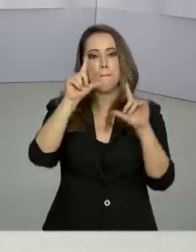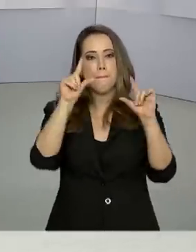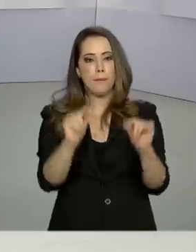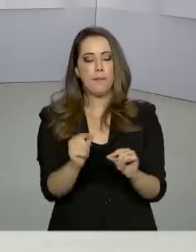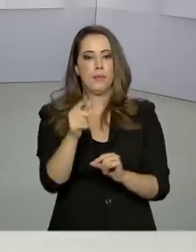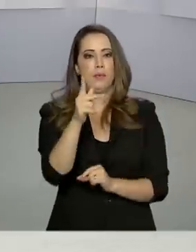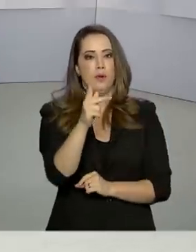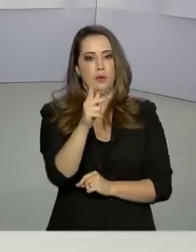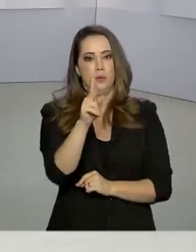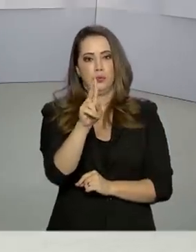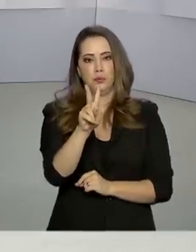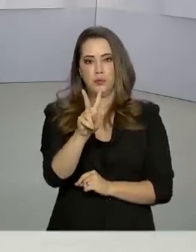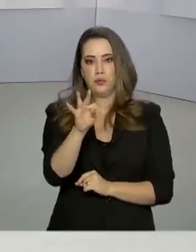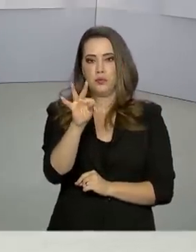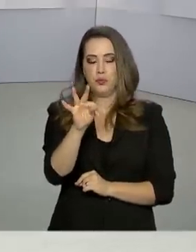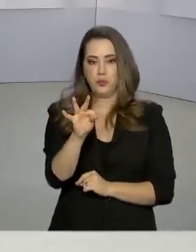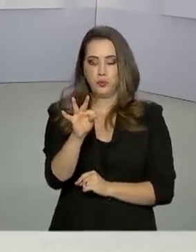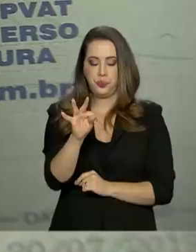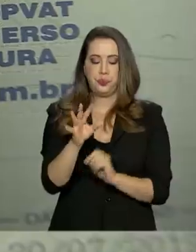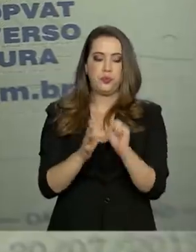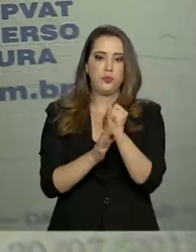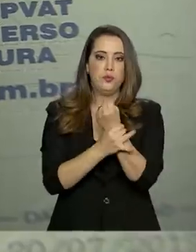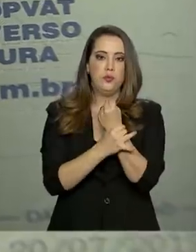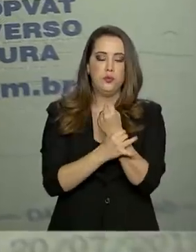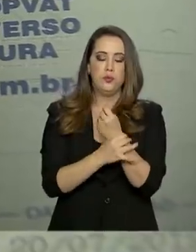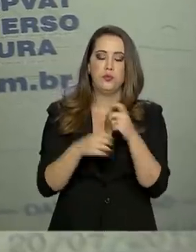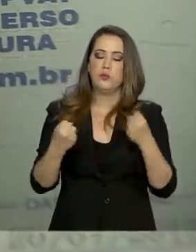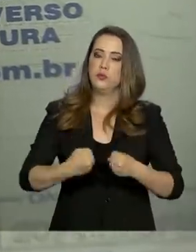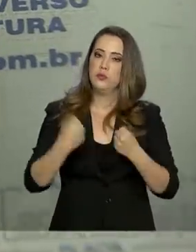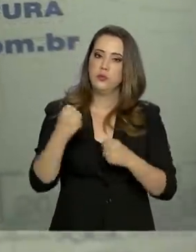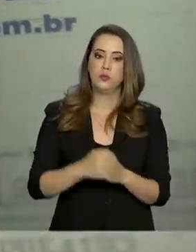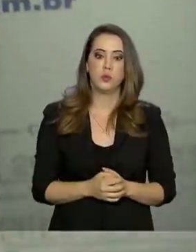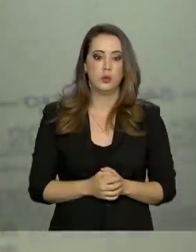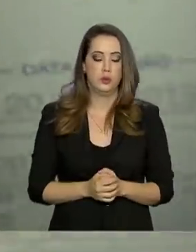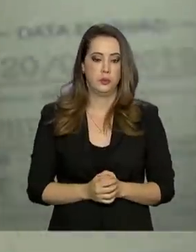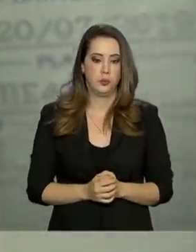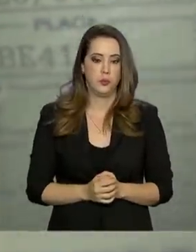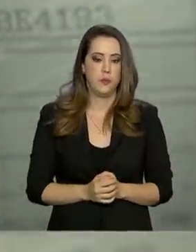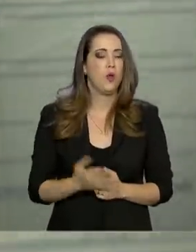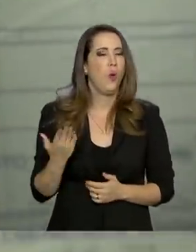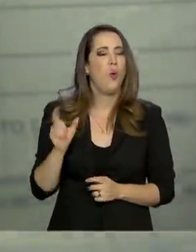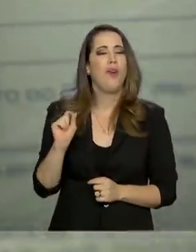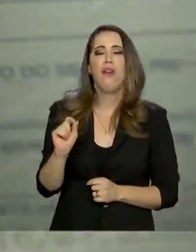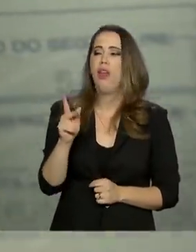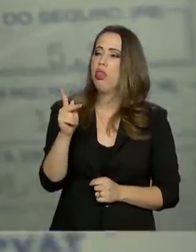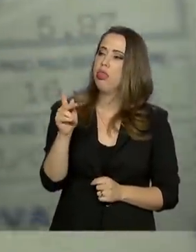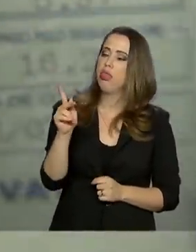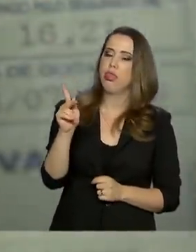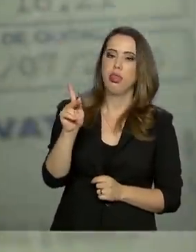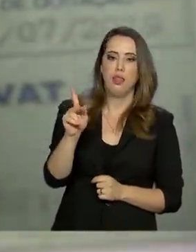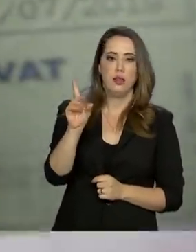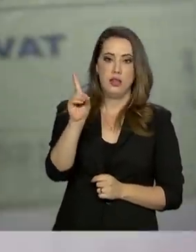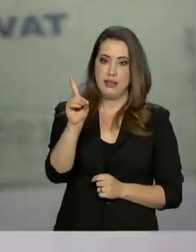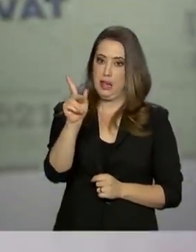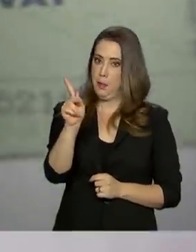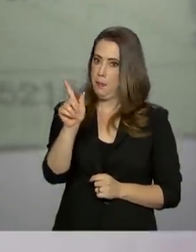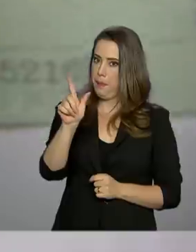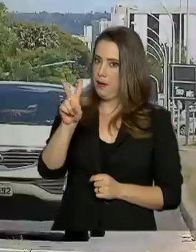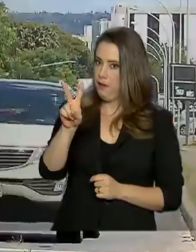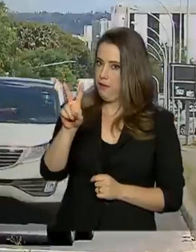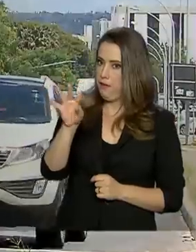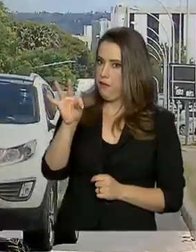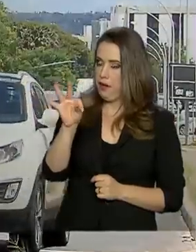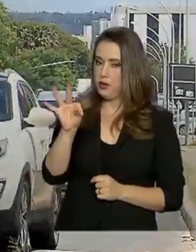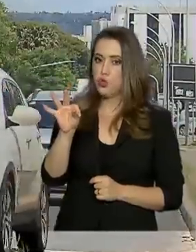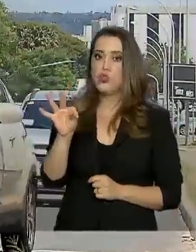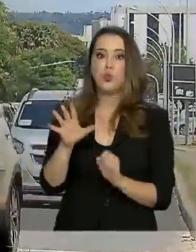o seguro obrigatório de veículos. O DPVAT é um seguro obrigatório para todos os proprietários de